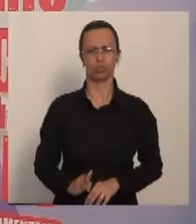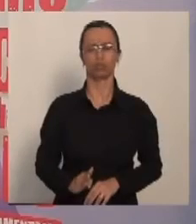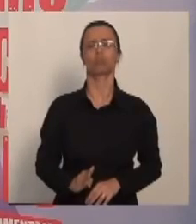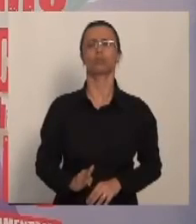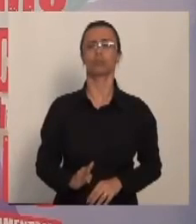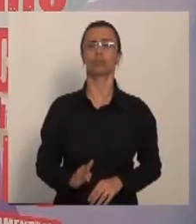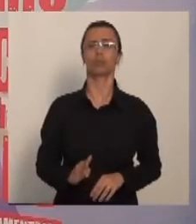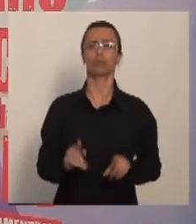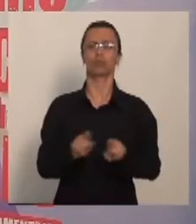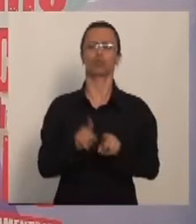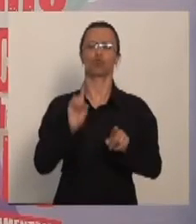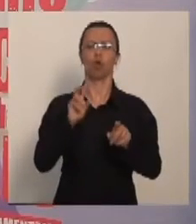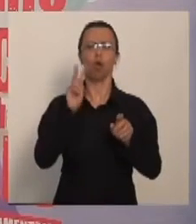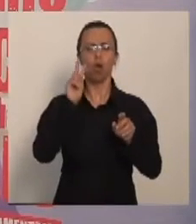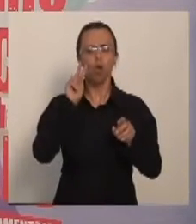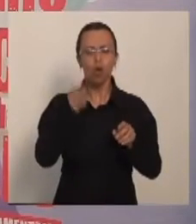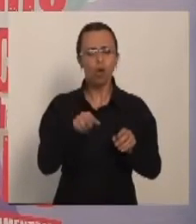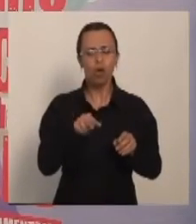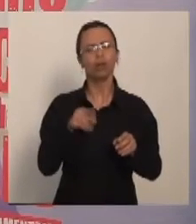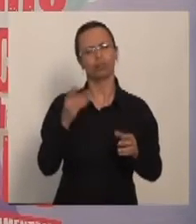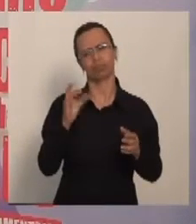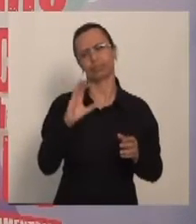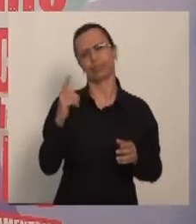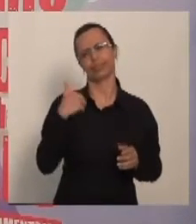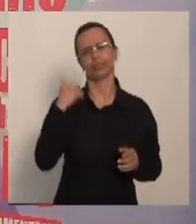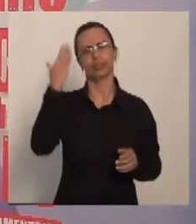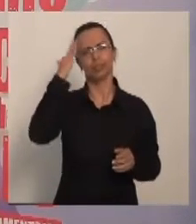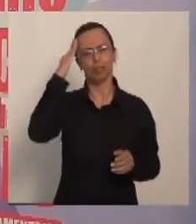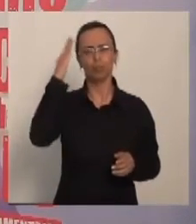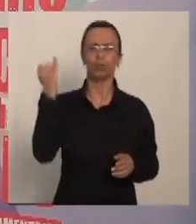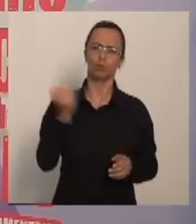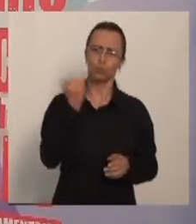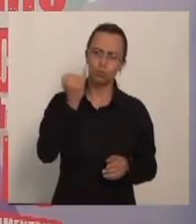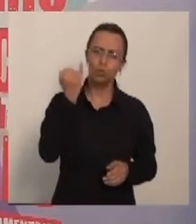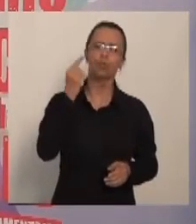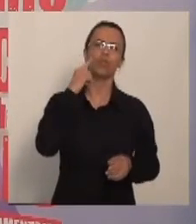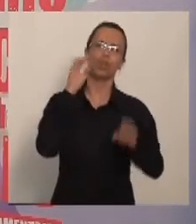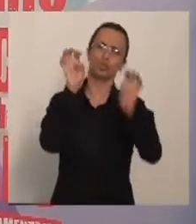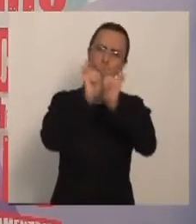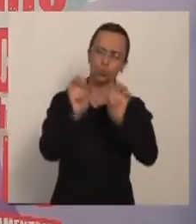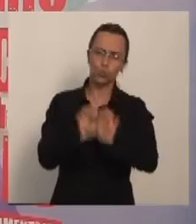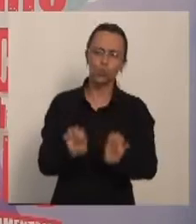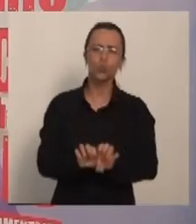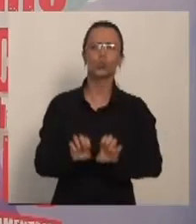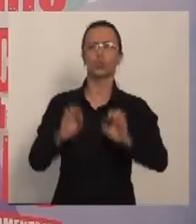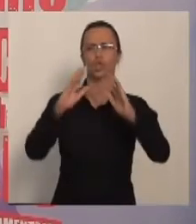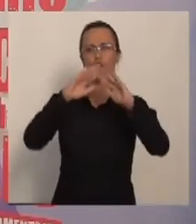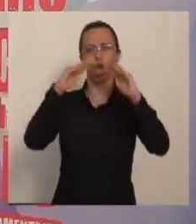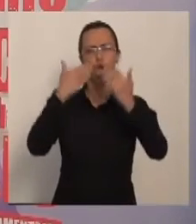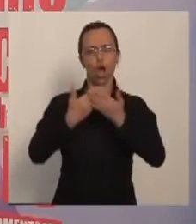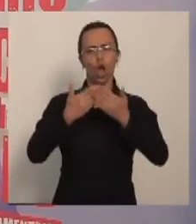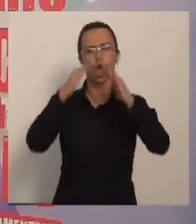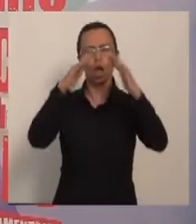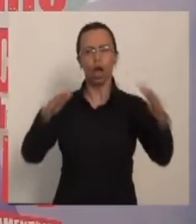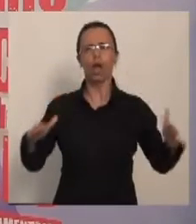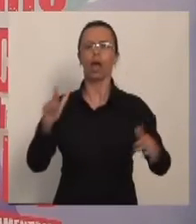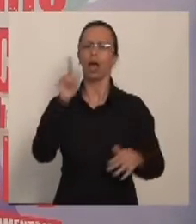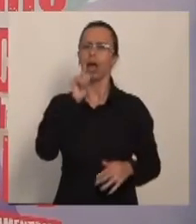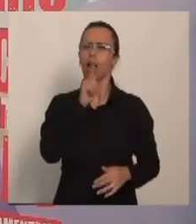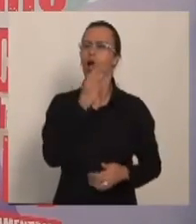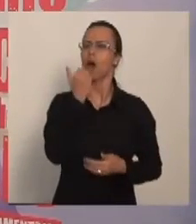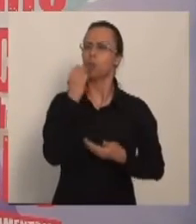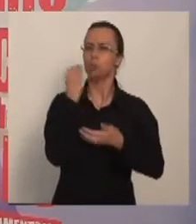brasileira e que não se atente somente, é claro que a gente sabe que é importante olhar para a infraestrutura,